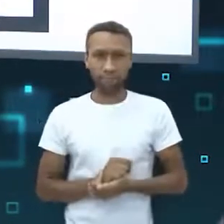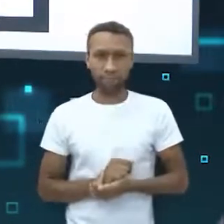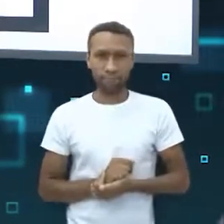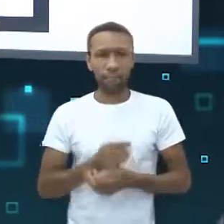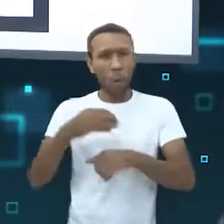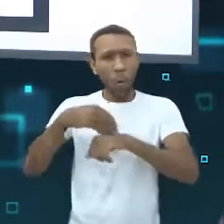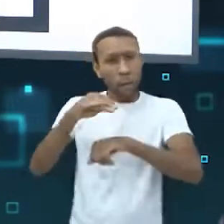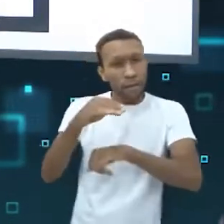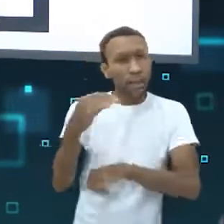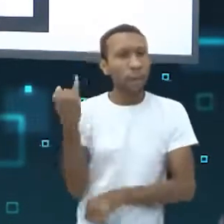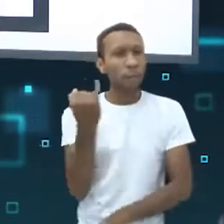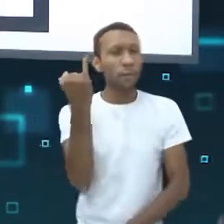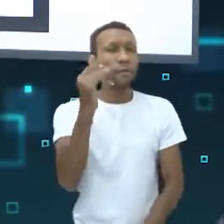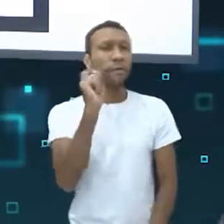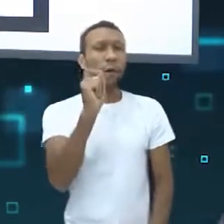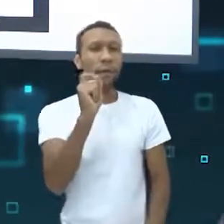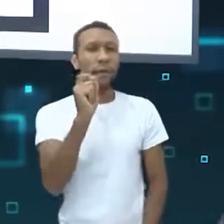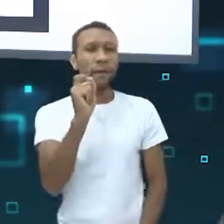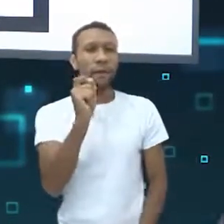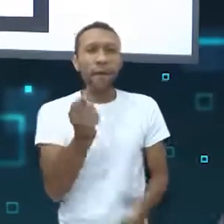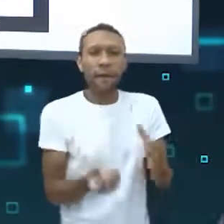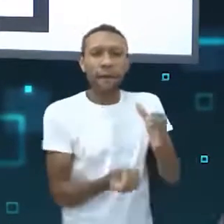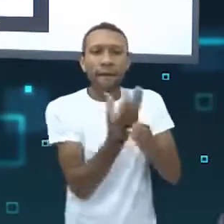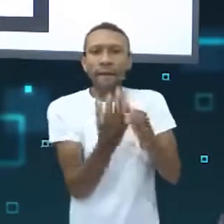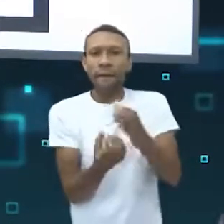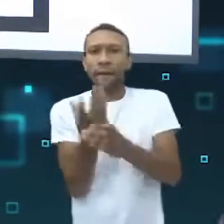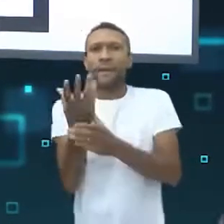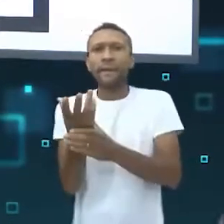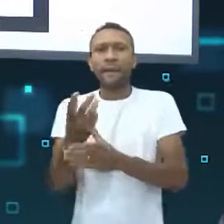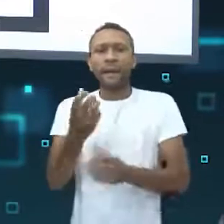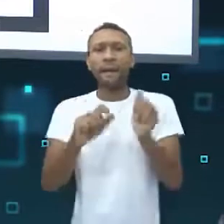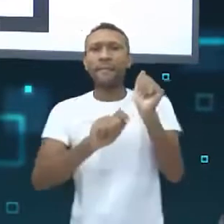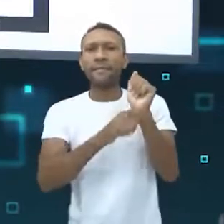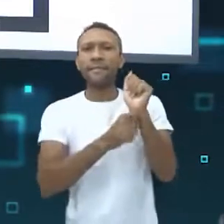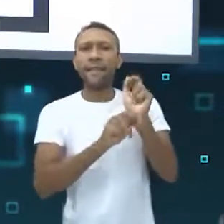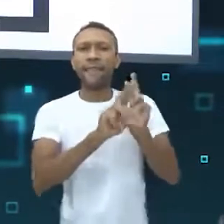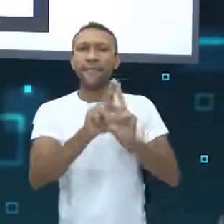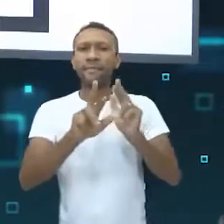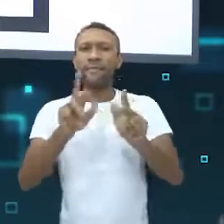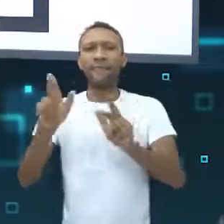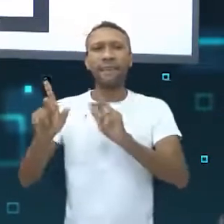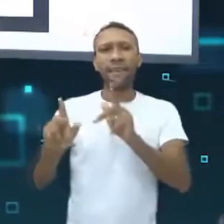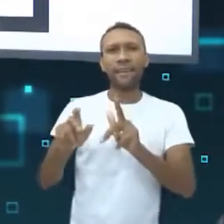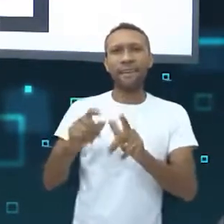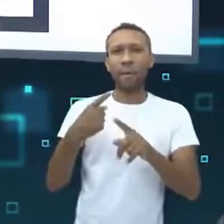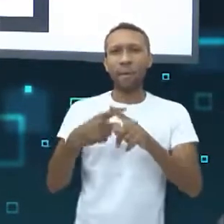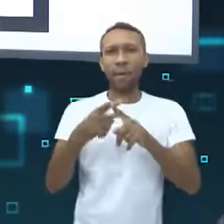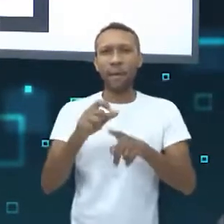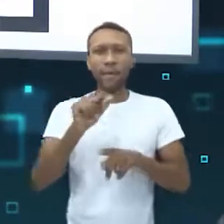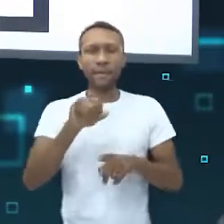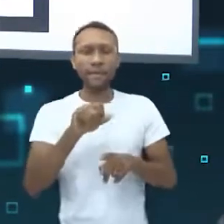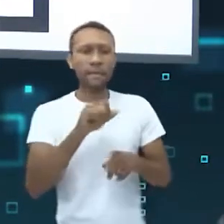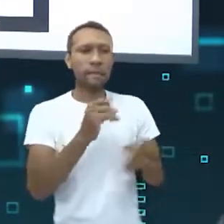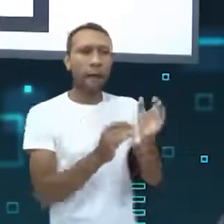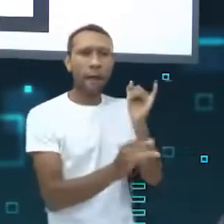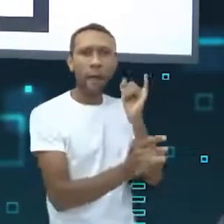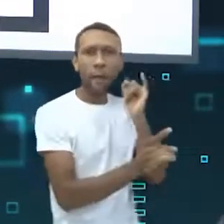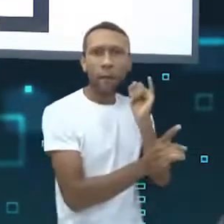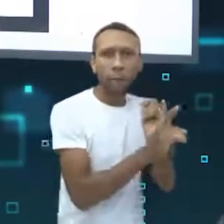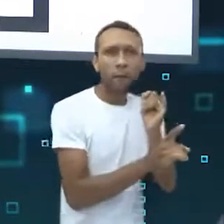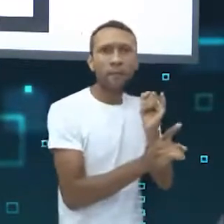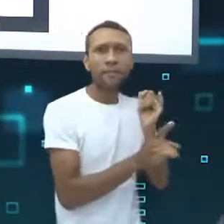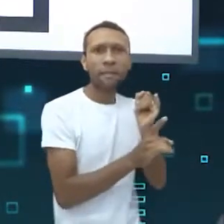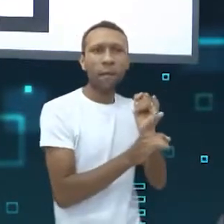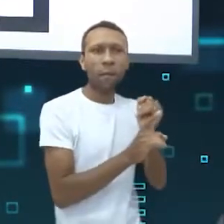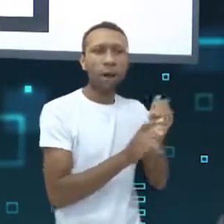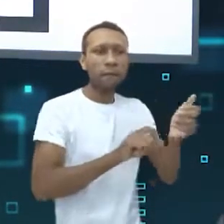Uma dica importantíssima é criar senhas diferentes para cada rede social. Porque se alguém descobrir uma, vai acabar tendo acesso a